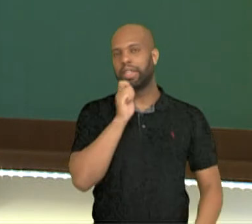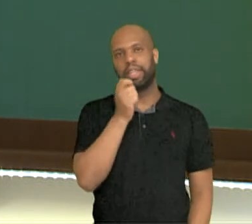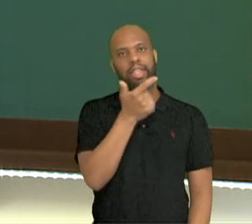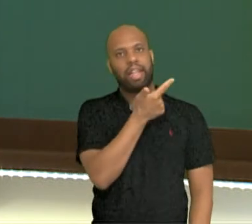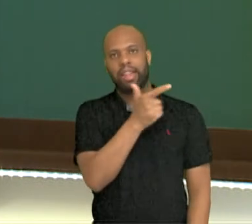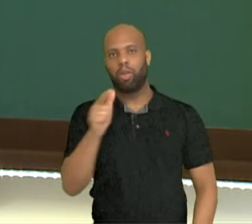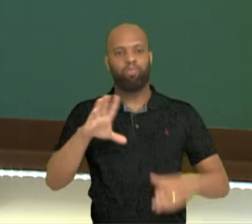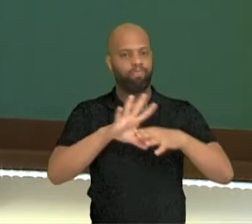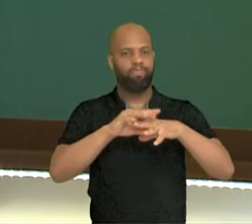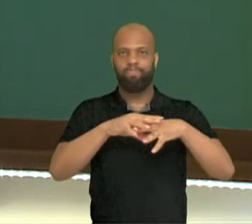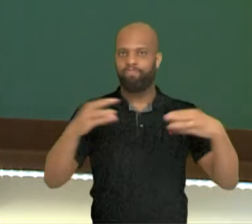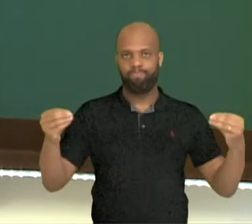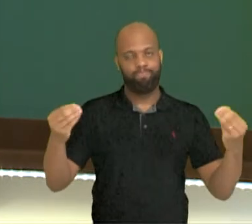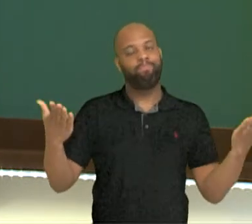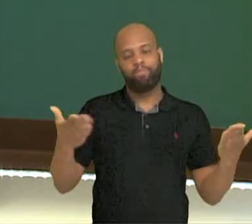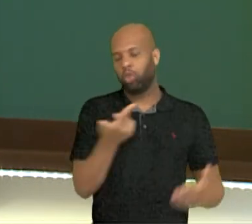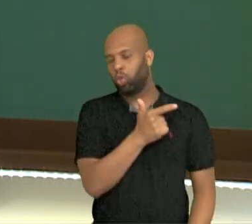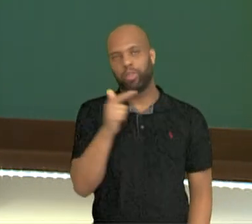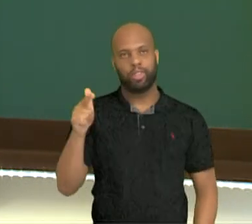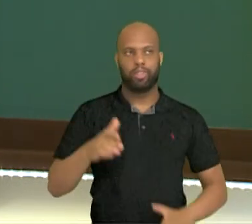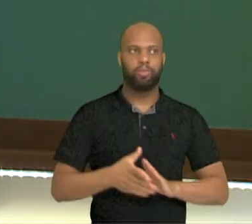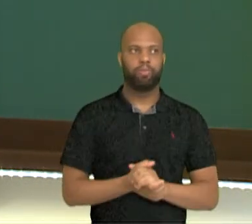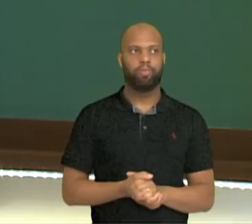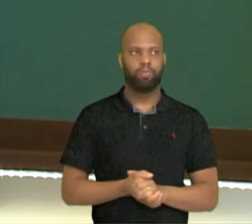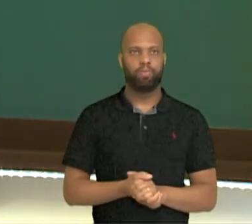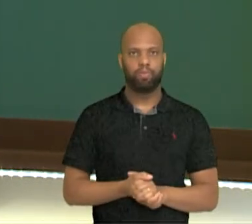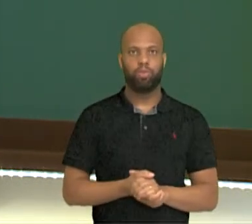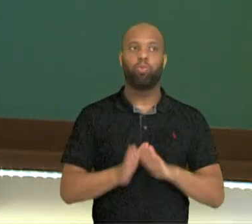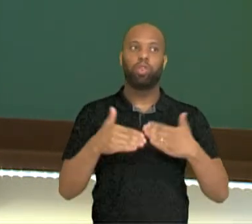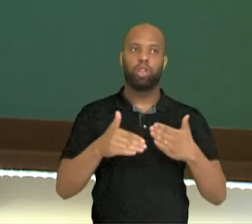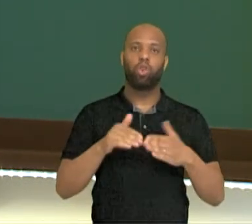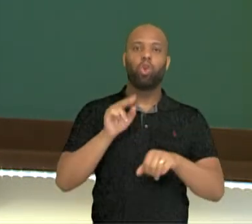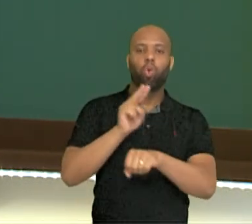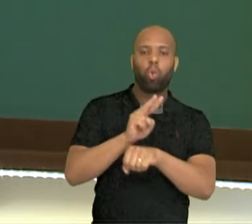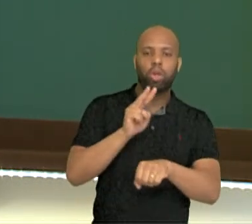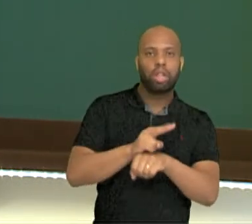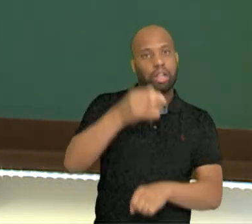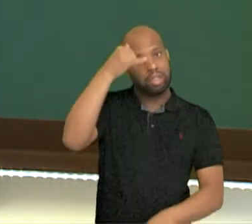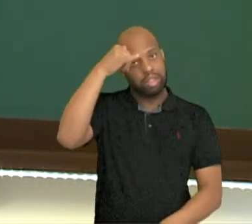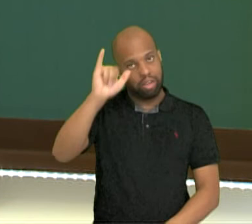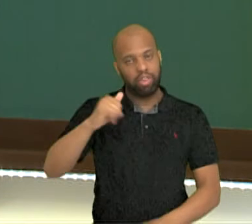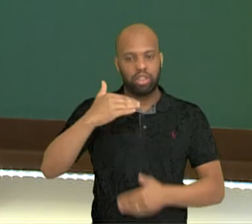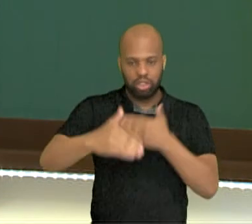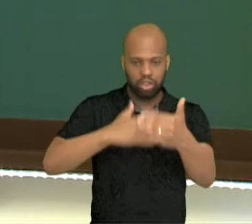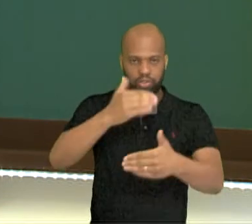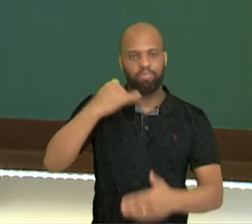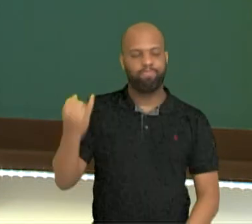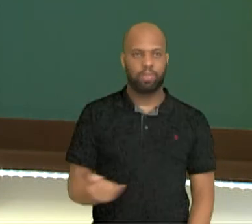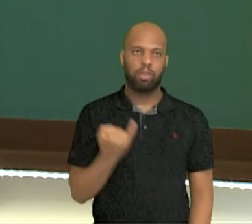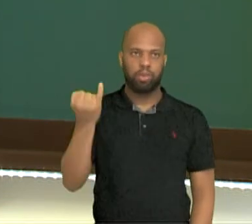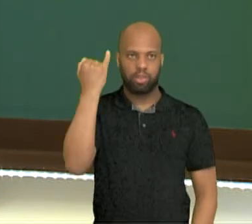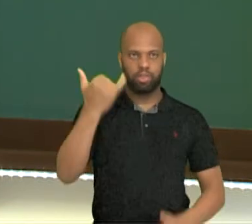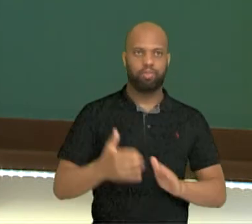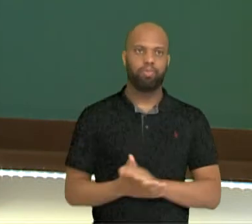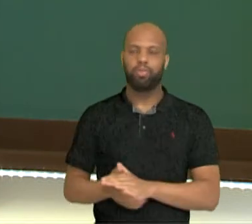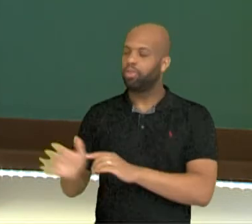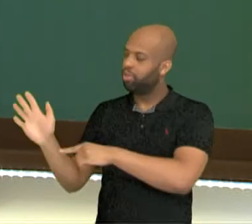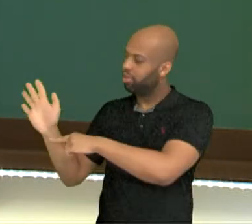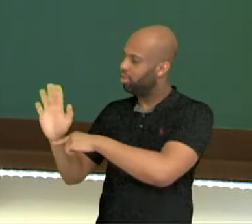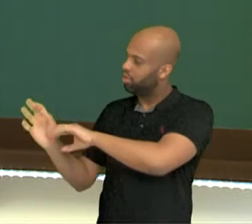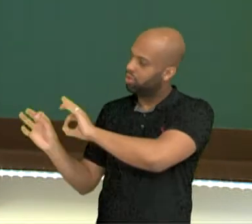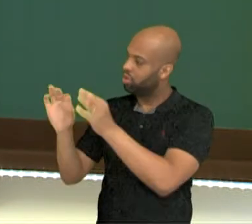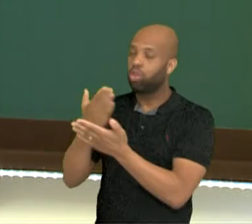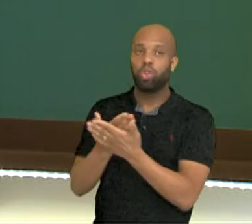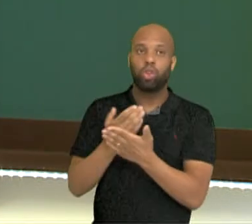não há cura para o diabetes. O cuidado e a precaução são fundamentais, tá certo? Nesse vídeo,